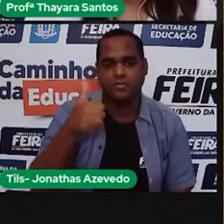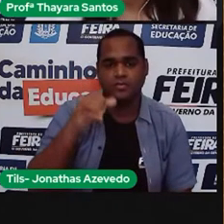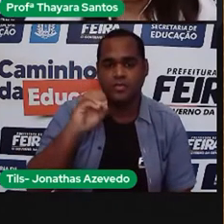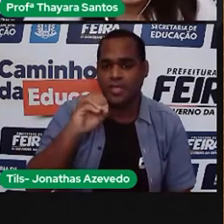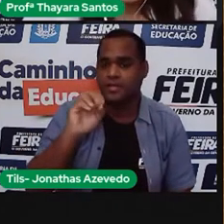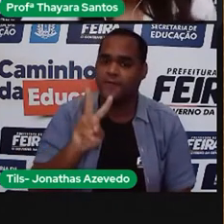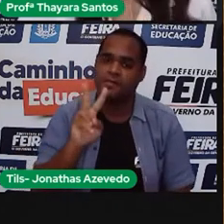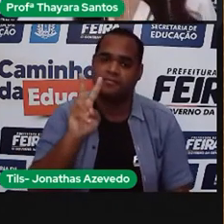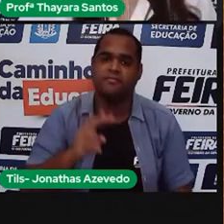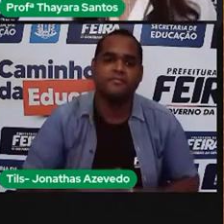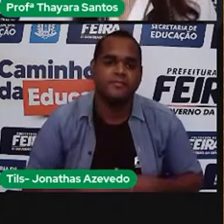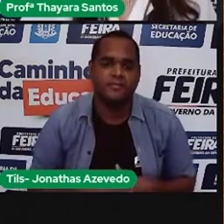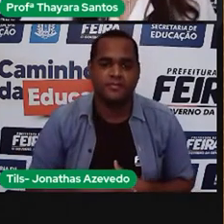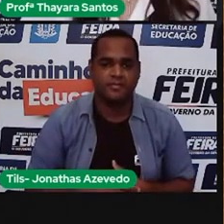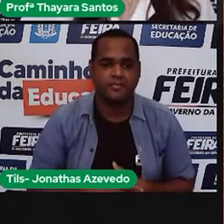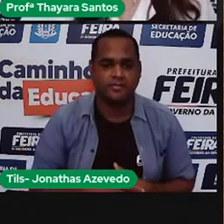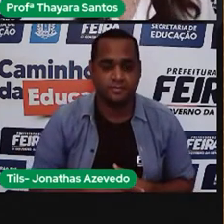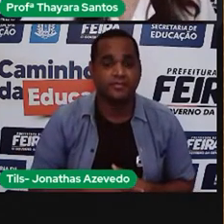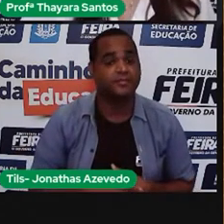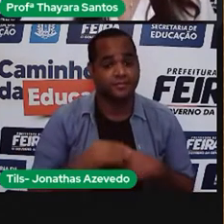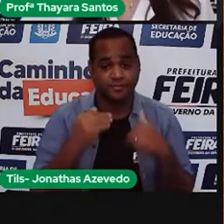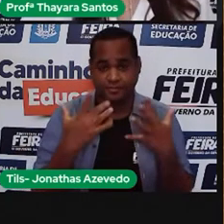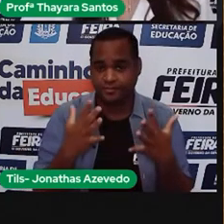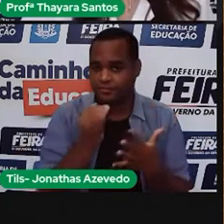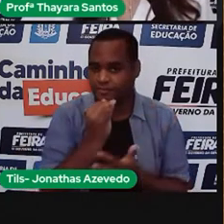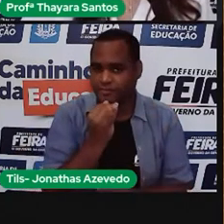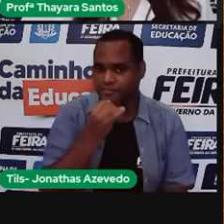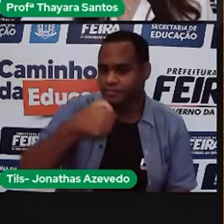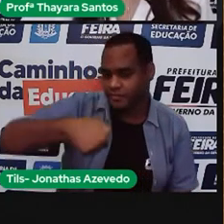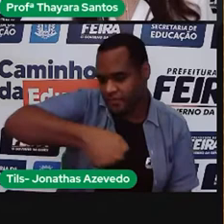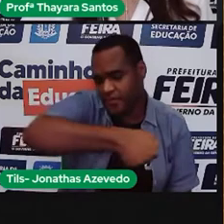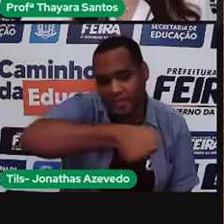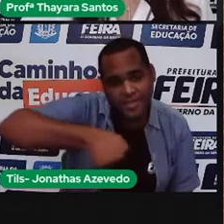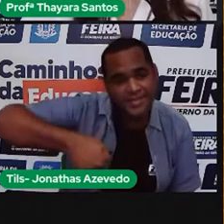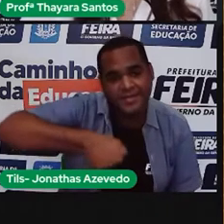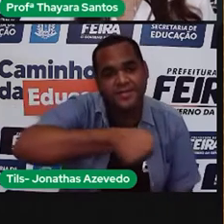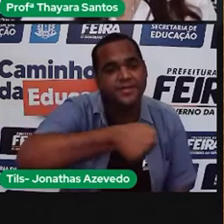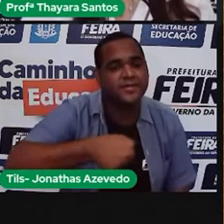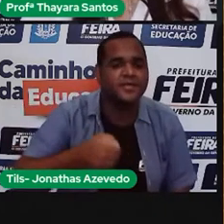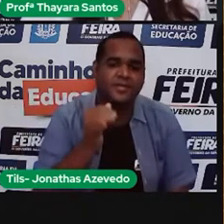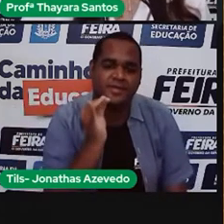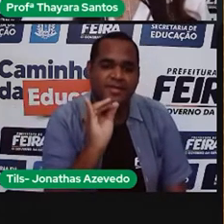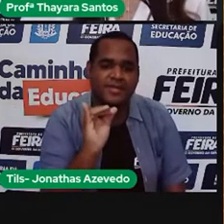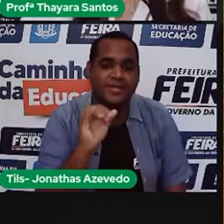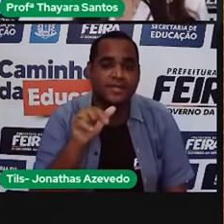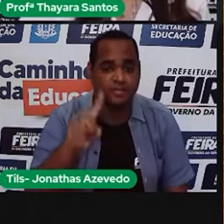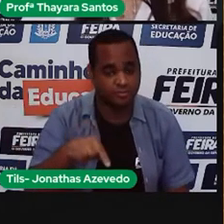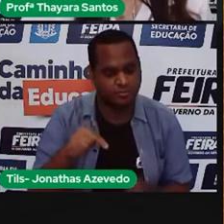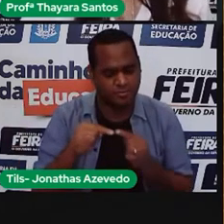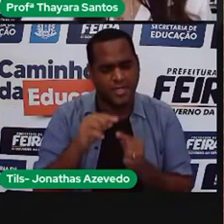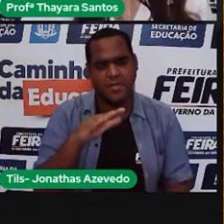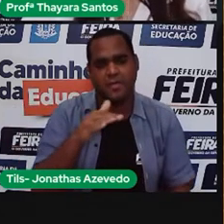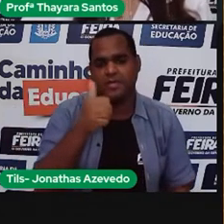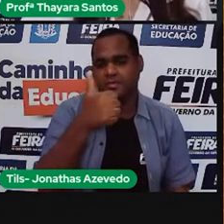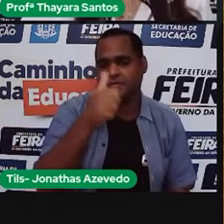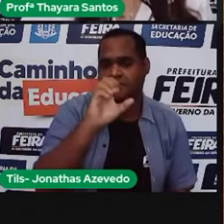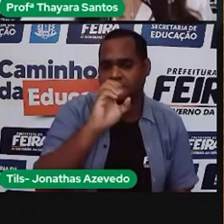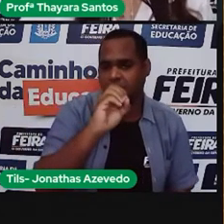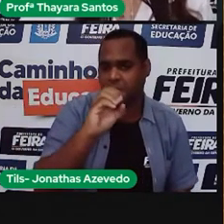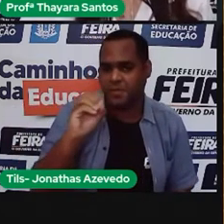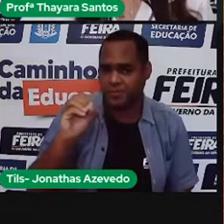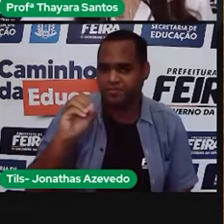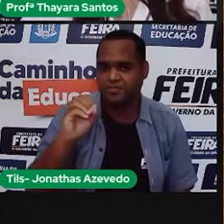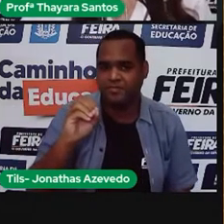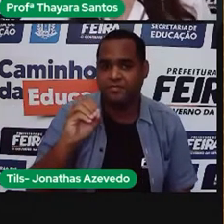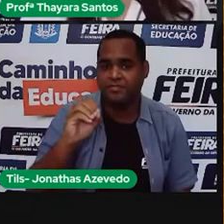Vamos lá, então. Aqui a gente tem outro exemplo, que é o ferro elétrico. O ferro elétrico, a potência dele é mais ou menos 1.000 watts.